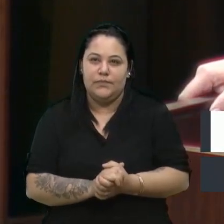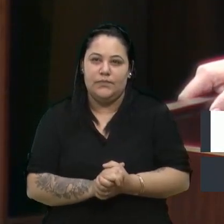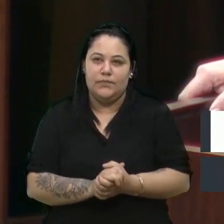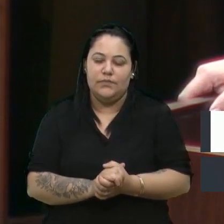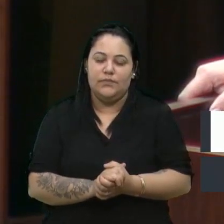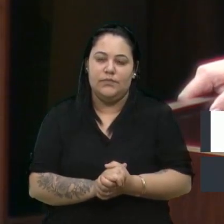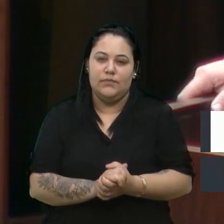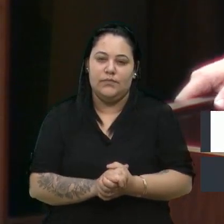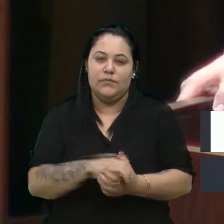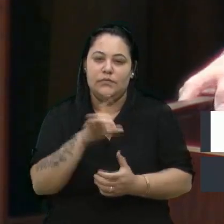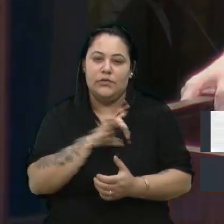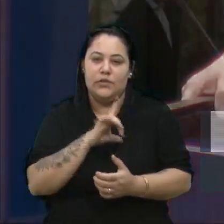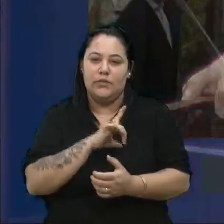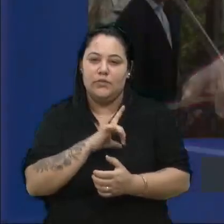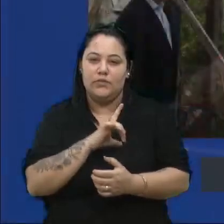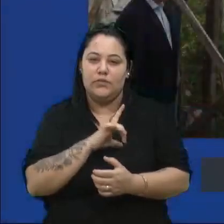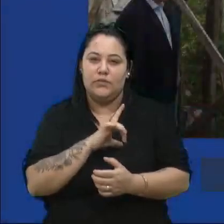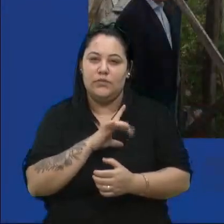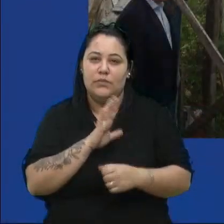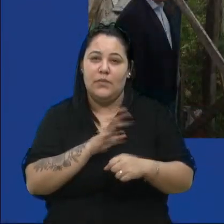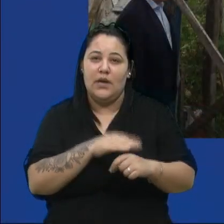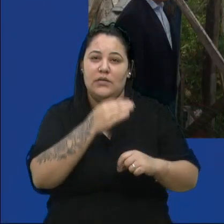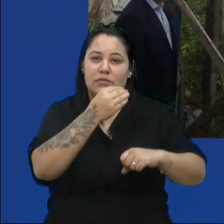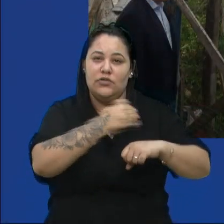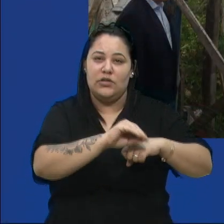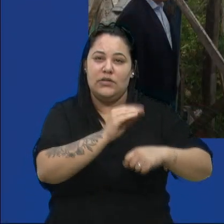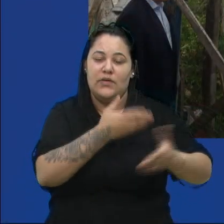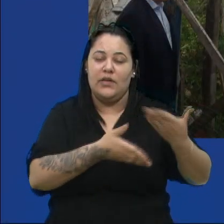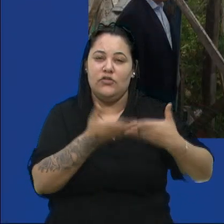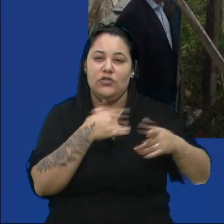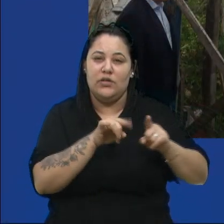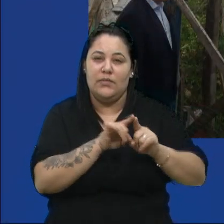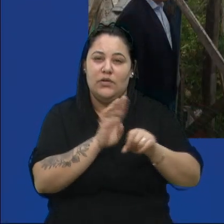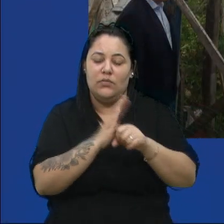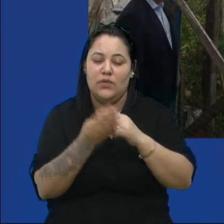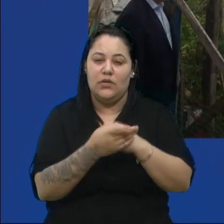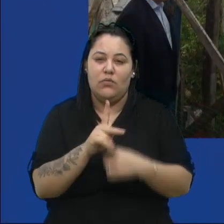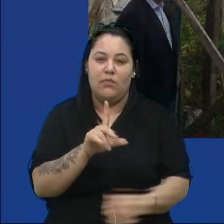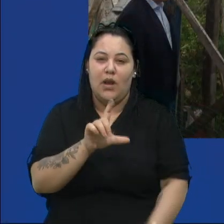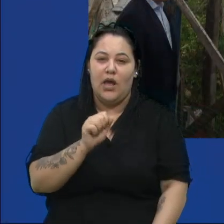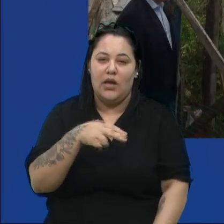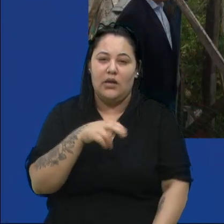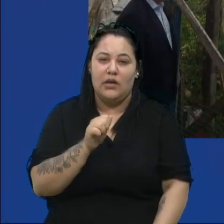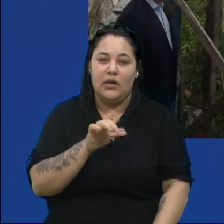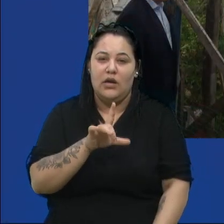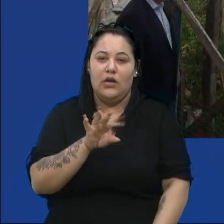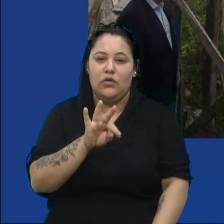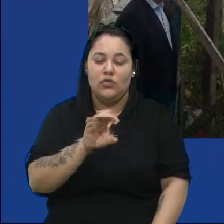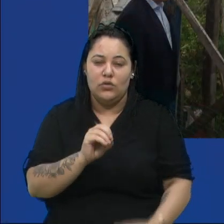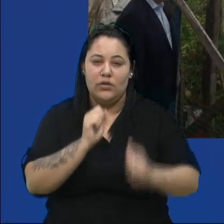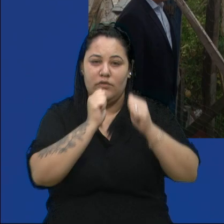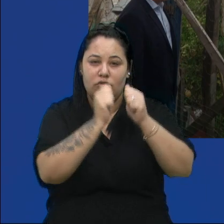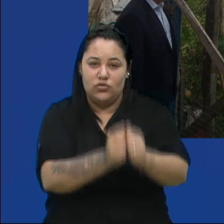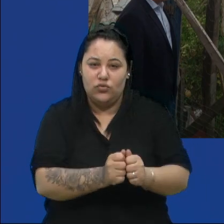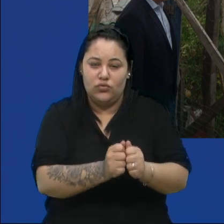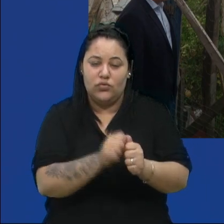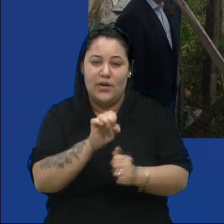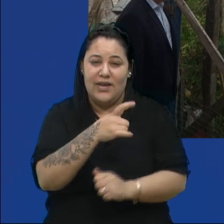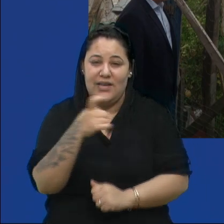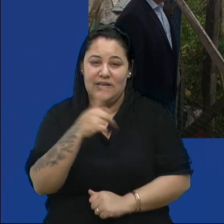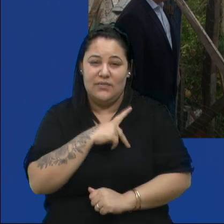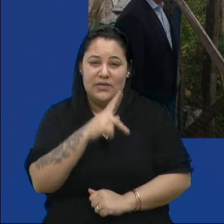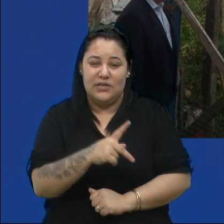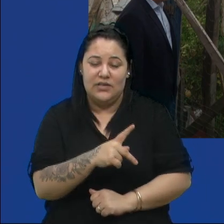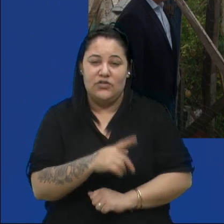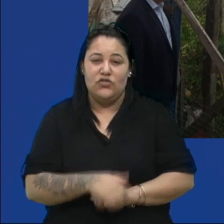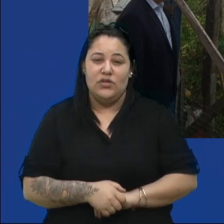Temos mais uma indicação atendida no bairro Planalto. Aqui eu estava ali com o amigo, o ex-presidente, o seu Cici,